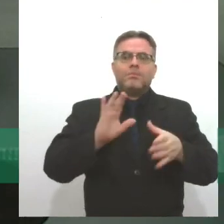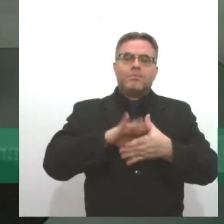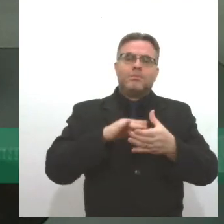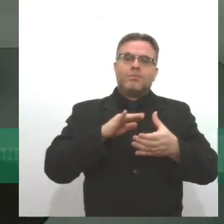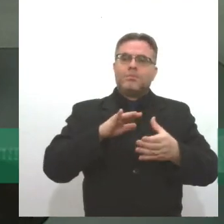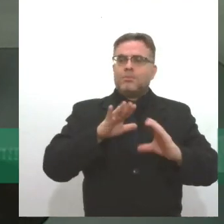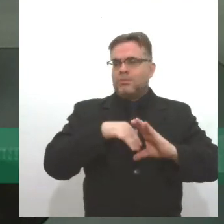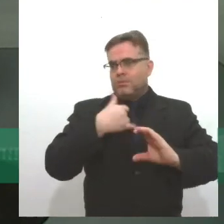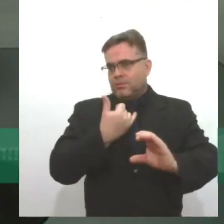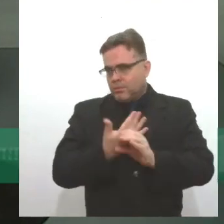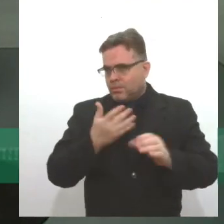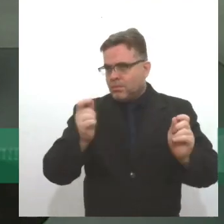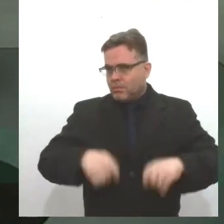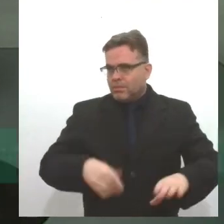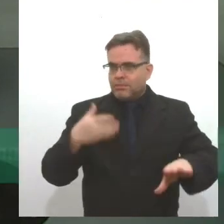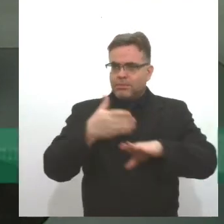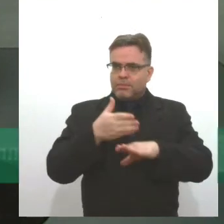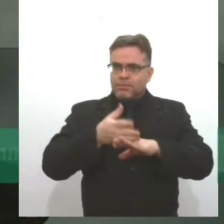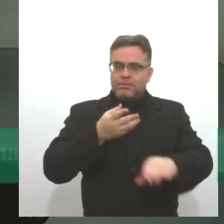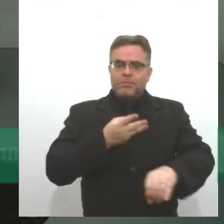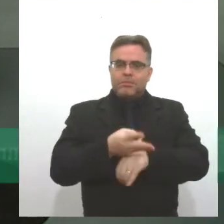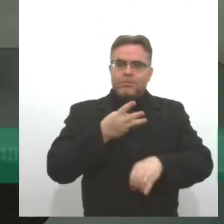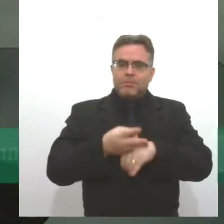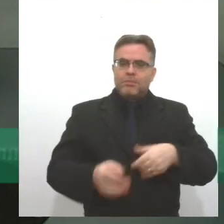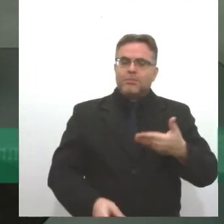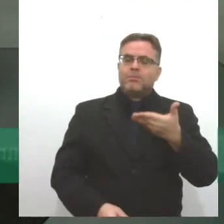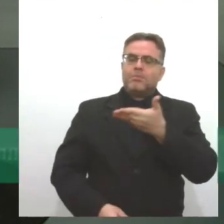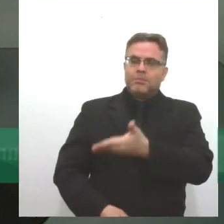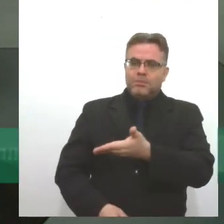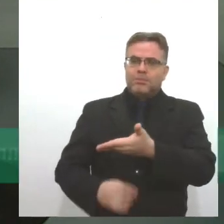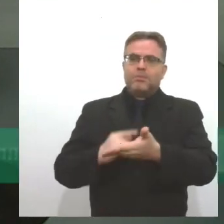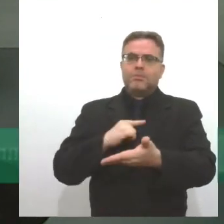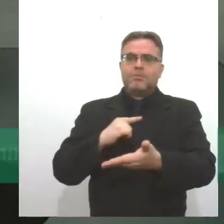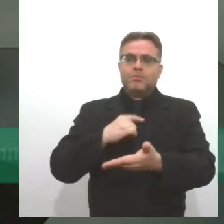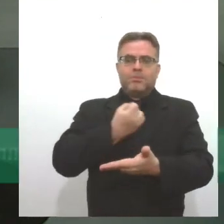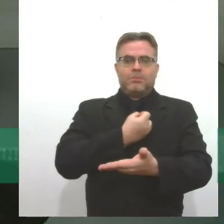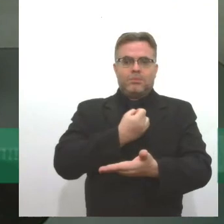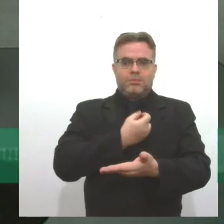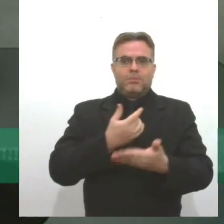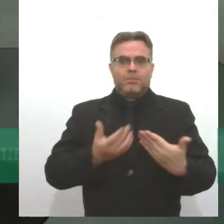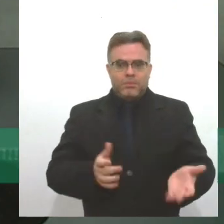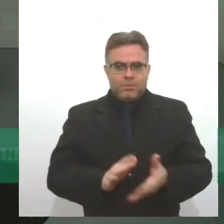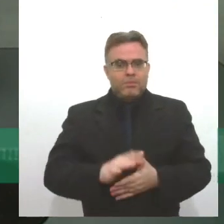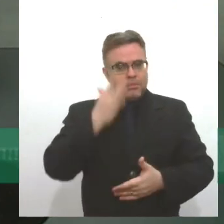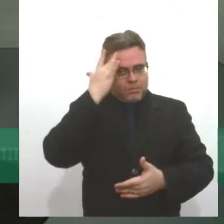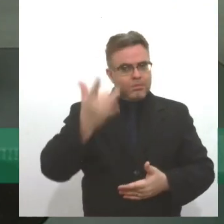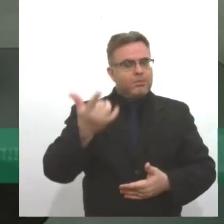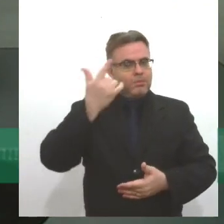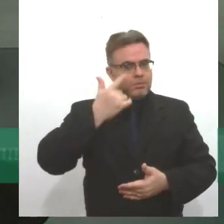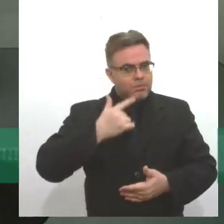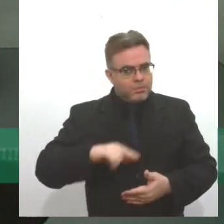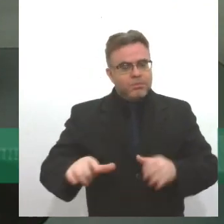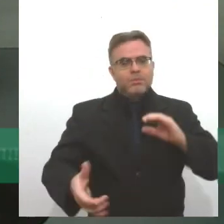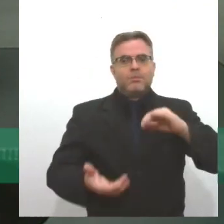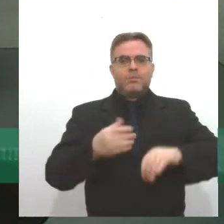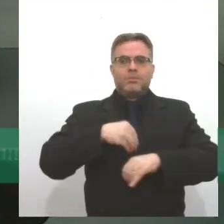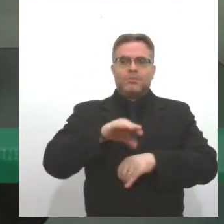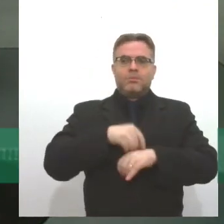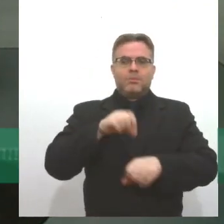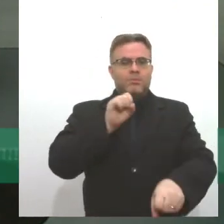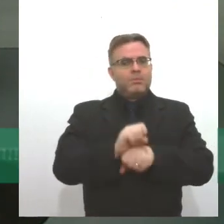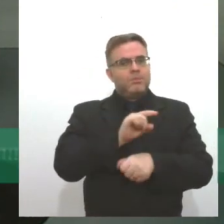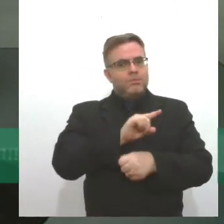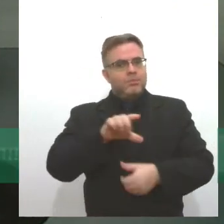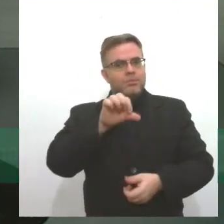contato com a nossa produção, mande um WhatsApp para 988-528-774, amanhã tem mais Congresso em Pauta, e eu aguardo vocês às